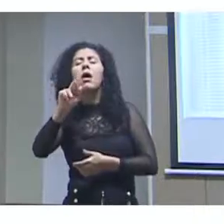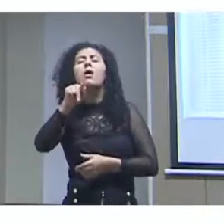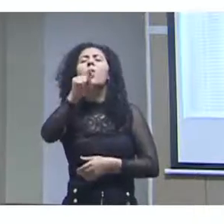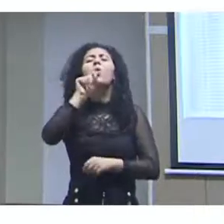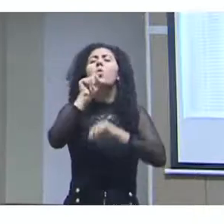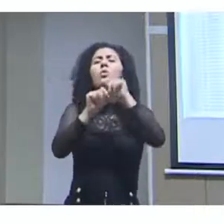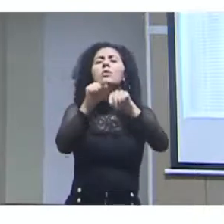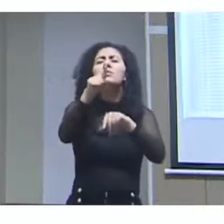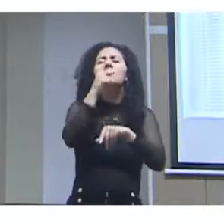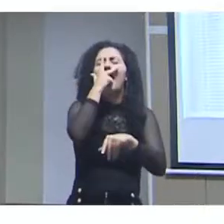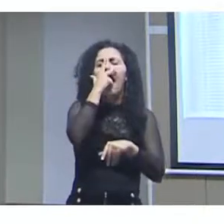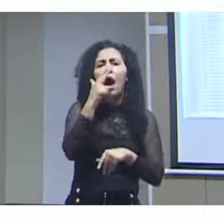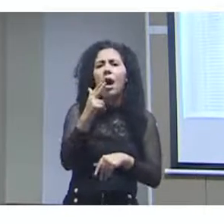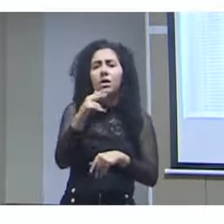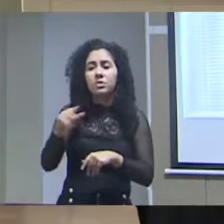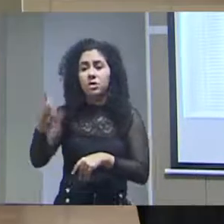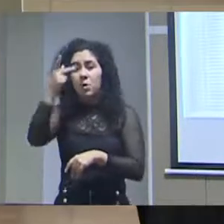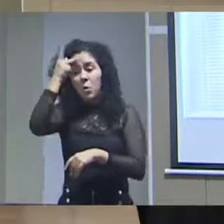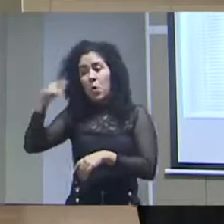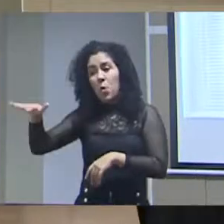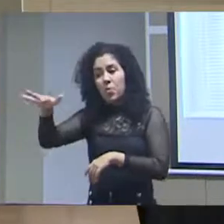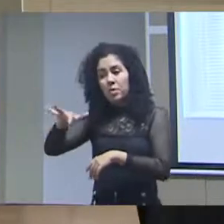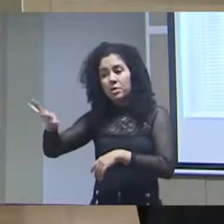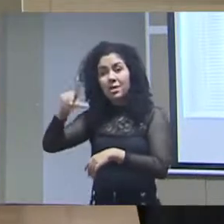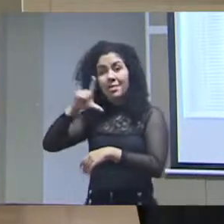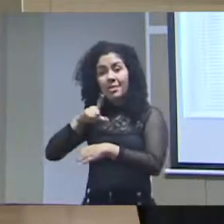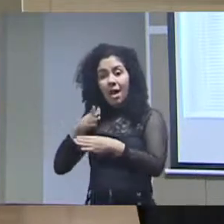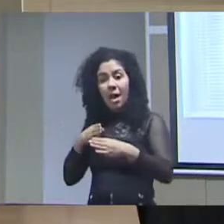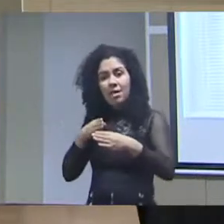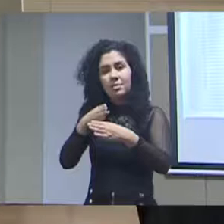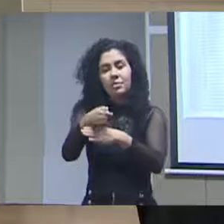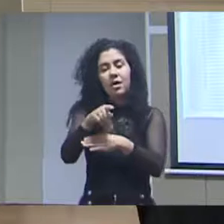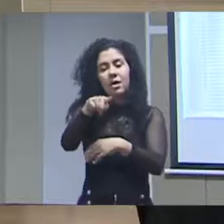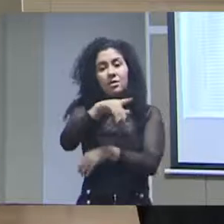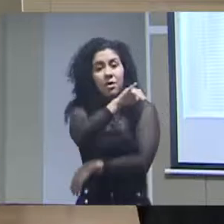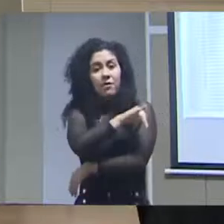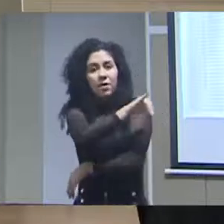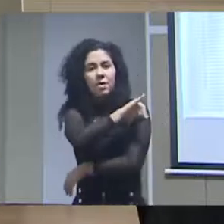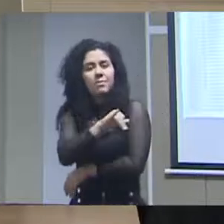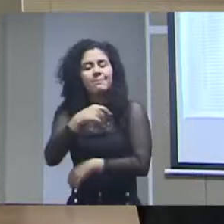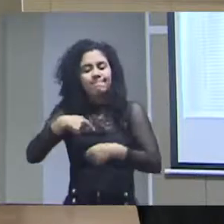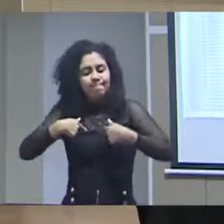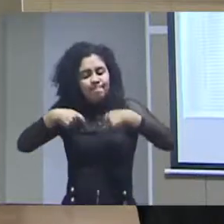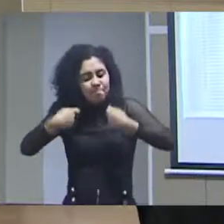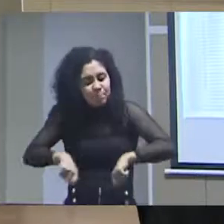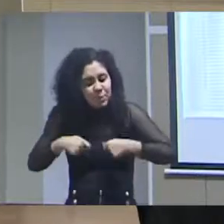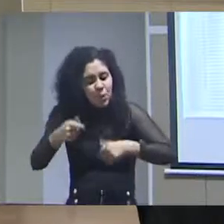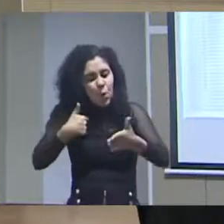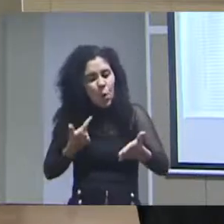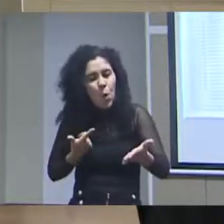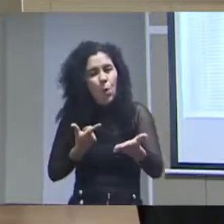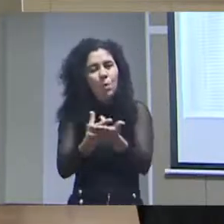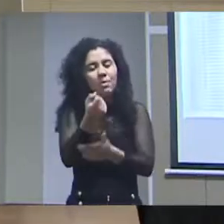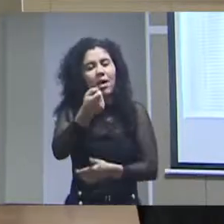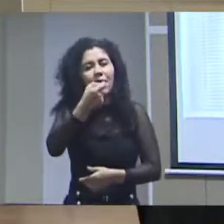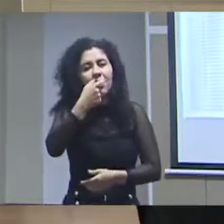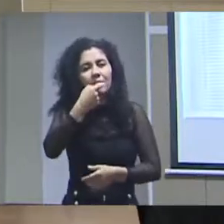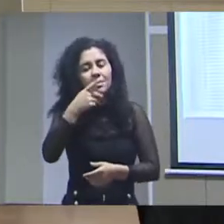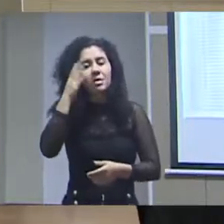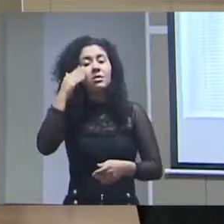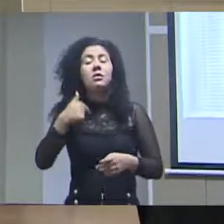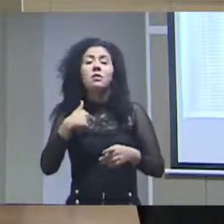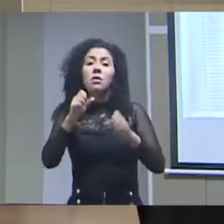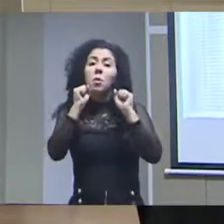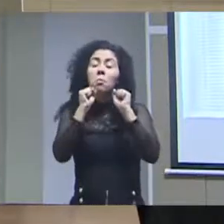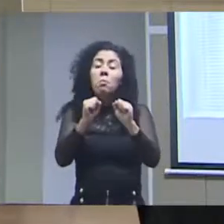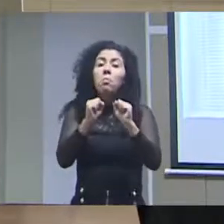é o público-alvo da farmácia popular? É um público que tem a necessidade de comprar medicamentos e, principalmente, medicamentos,